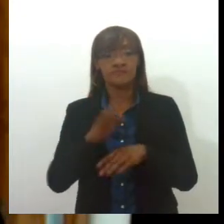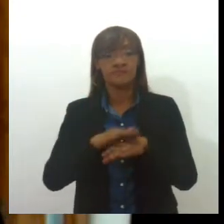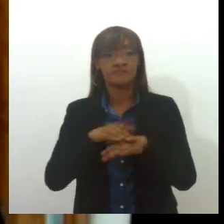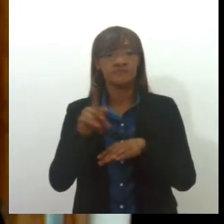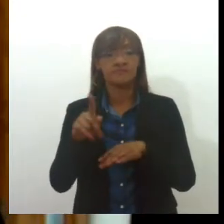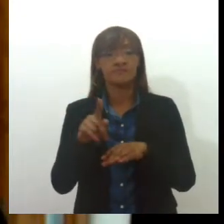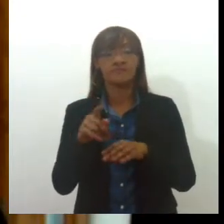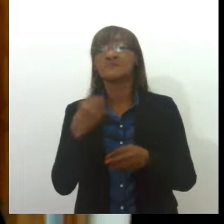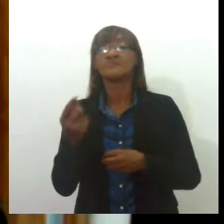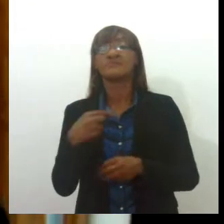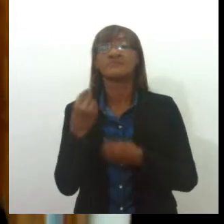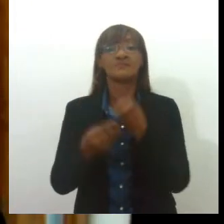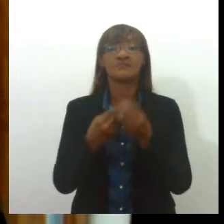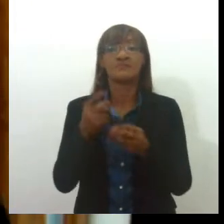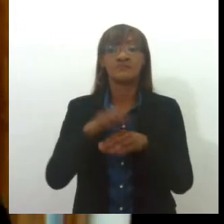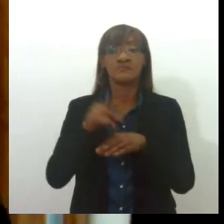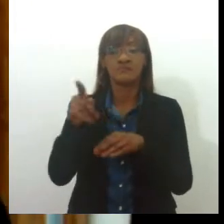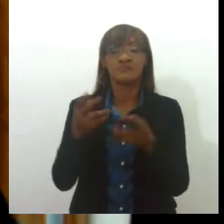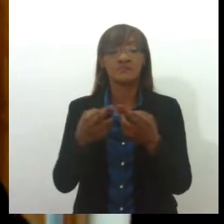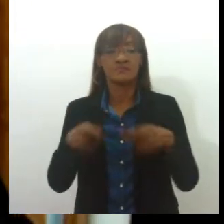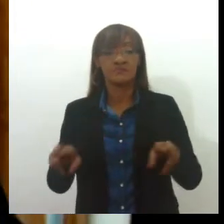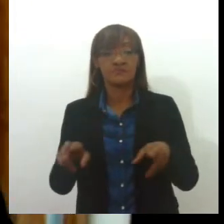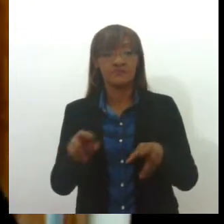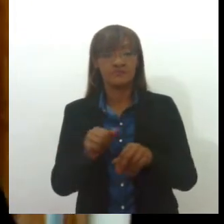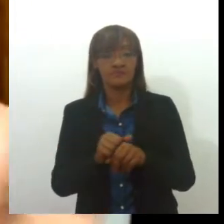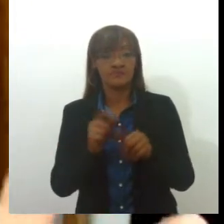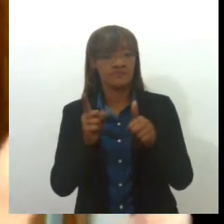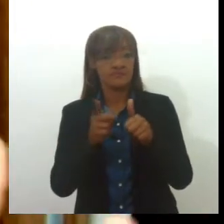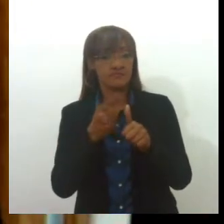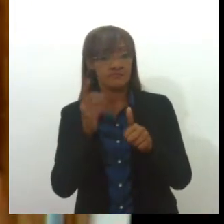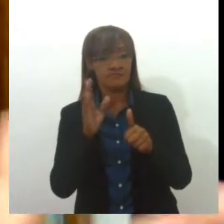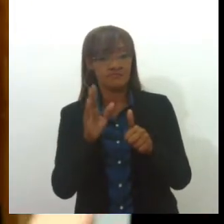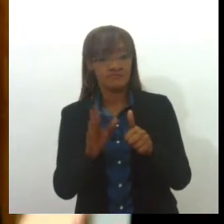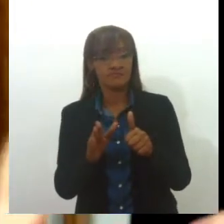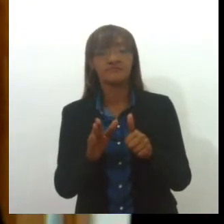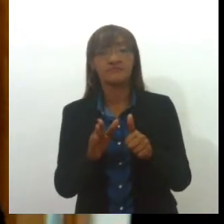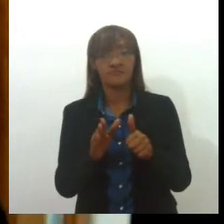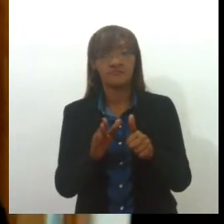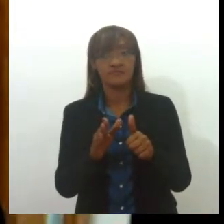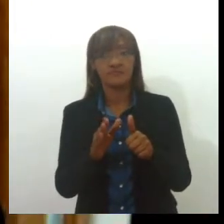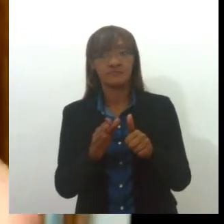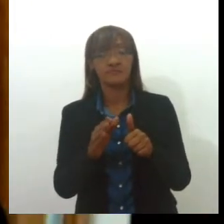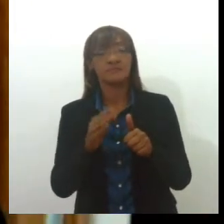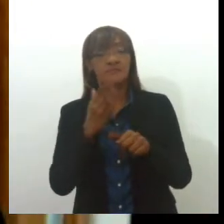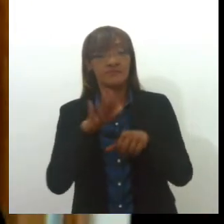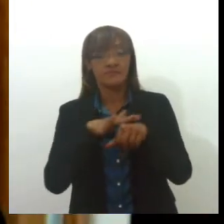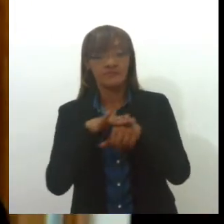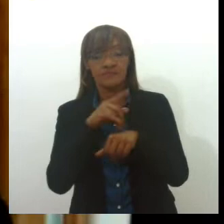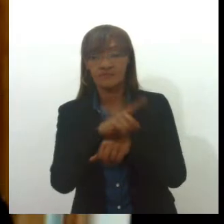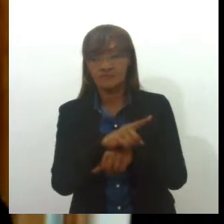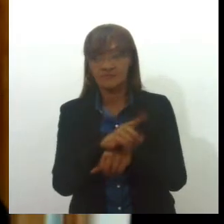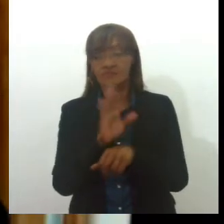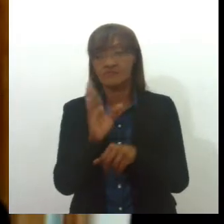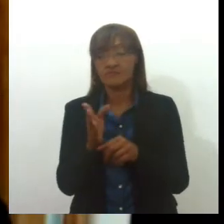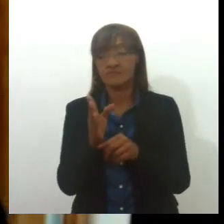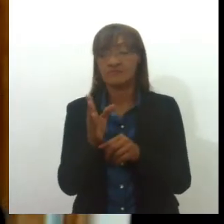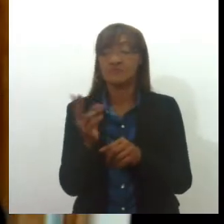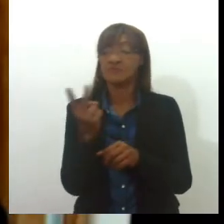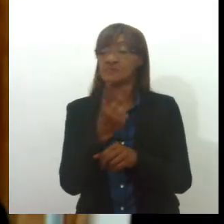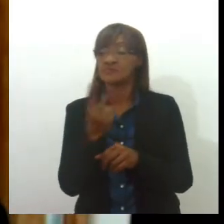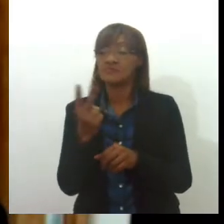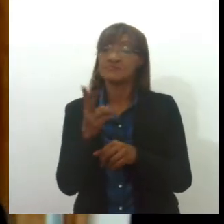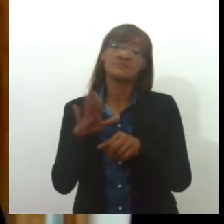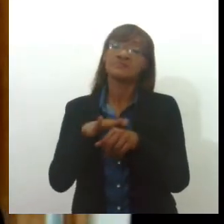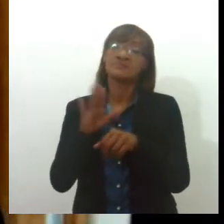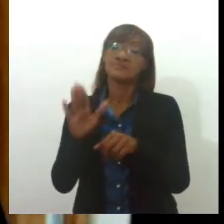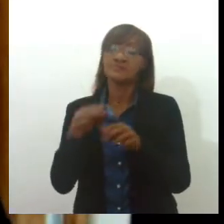são as providências que o PROCON vai tomar? Primeiro, ele vai oportunizar, e aí é questão de direito também, é um contraditório, né? A empresa prestadora